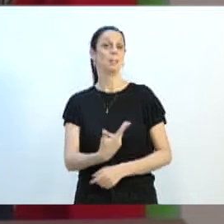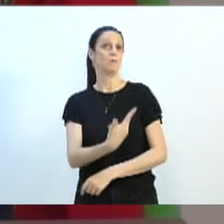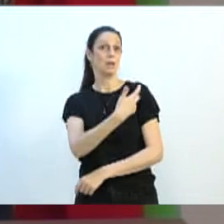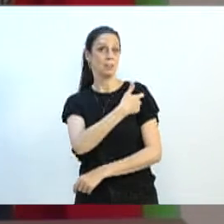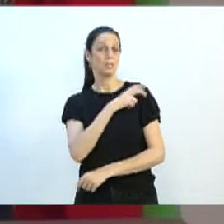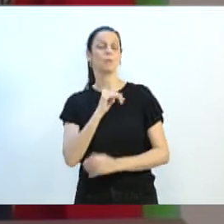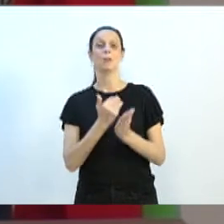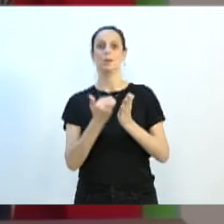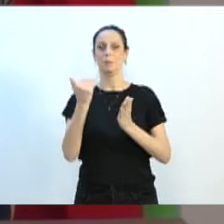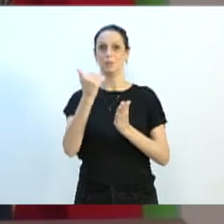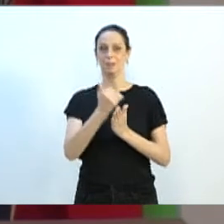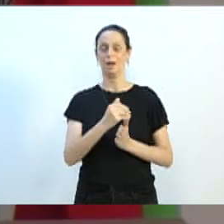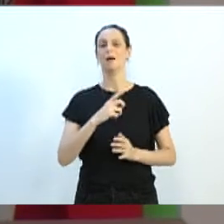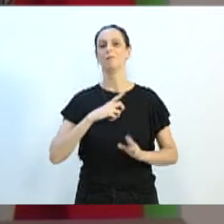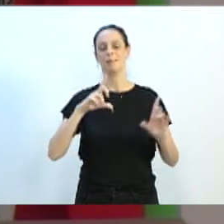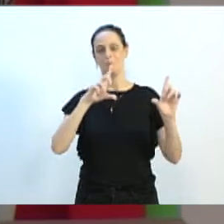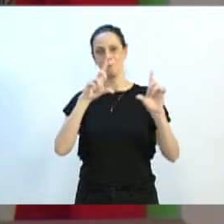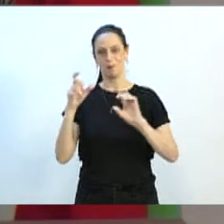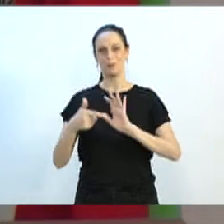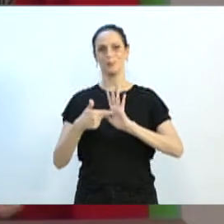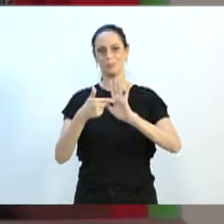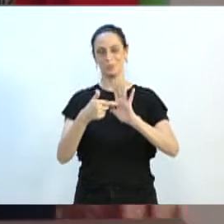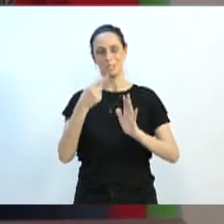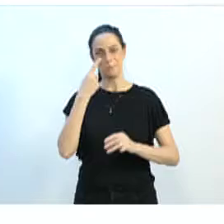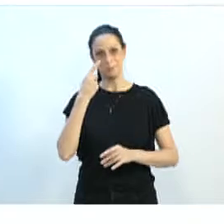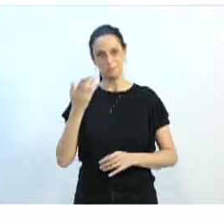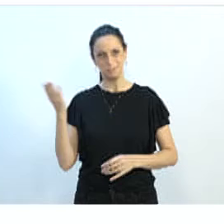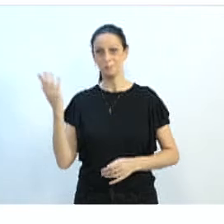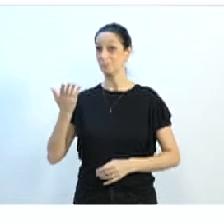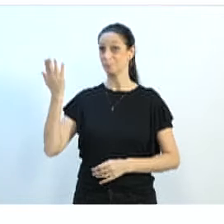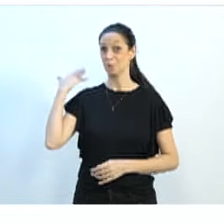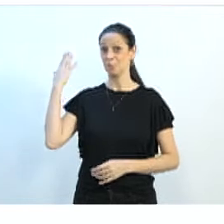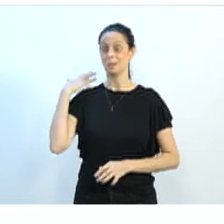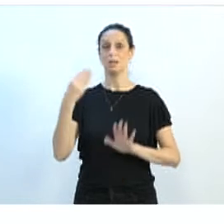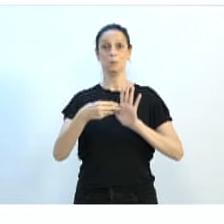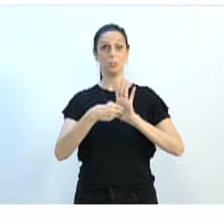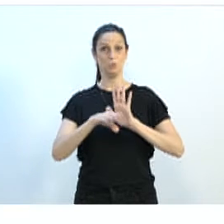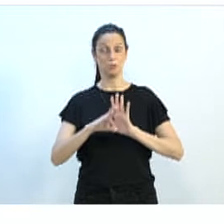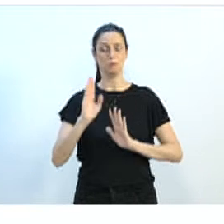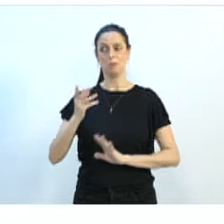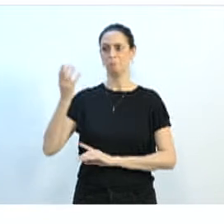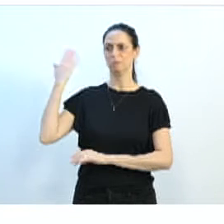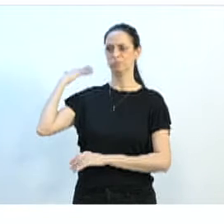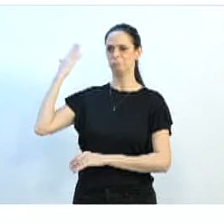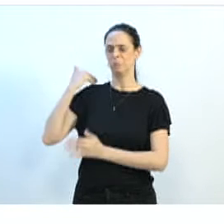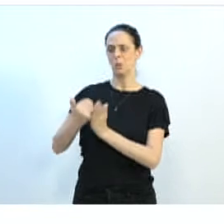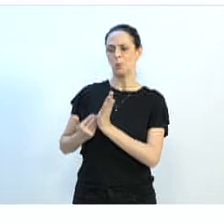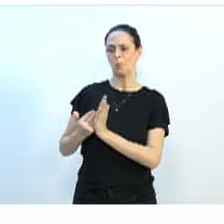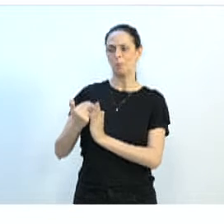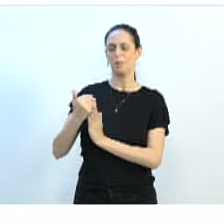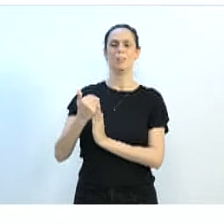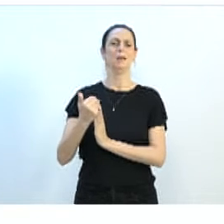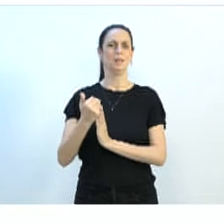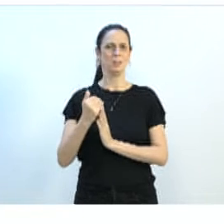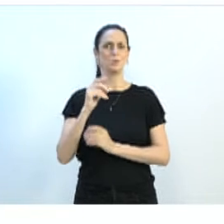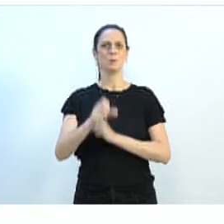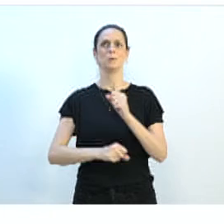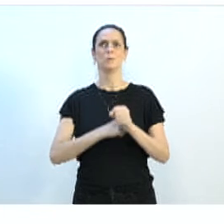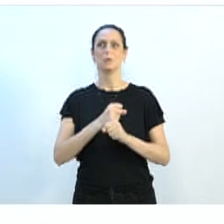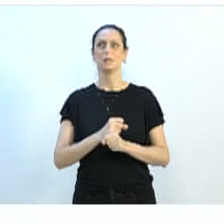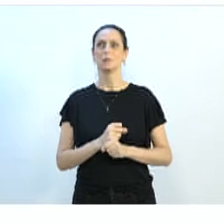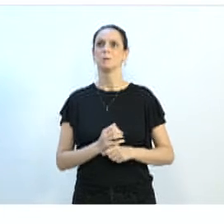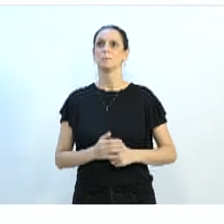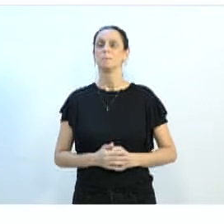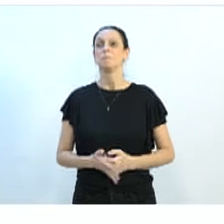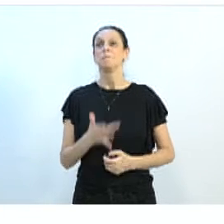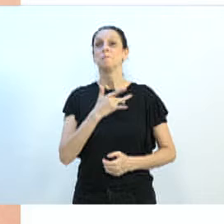Também temos as imagens ali. Aliás, uma indicação que a gente fez desde o começo do ano, que bom que foi atendida agora. Lamento um pouco que isso já